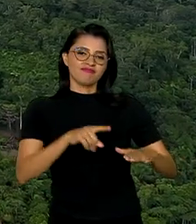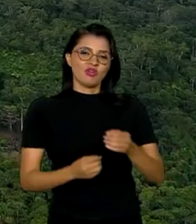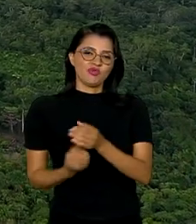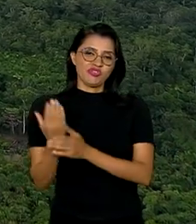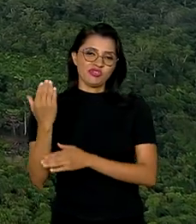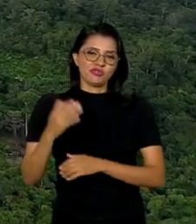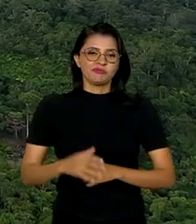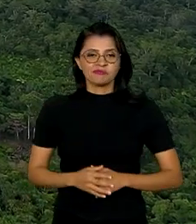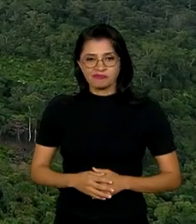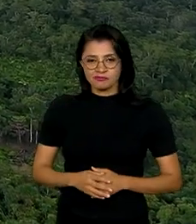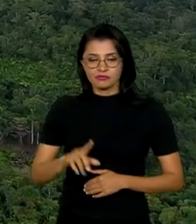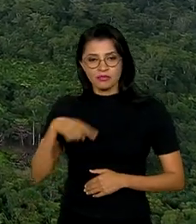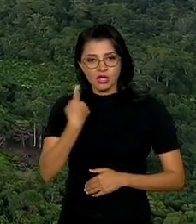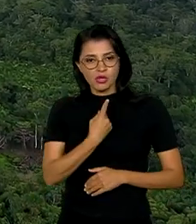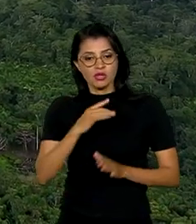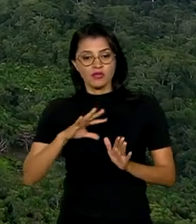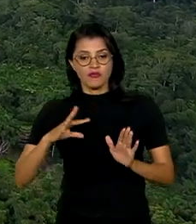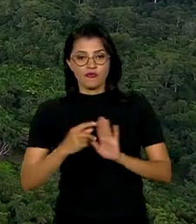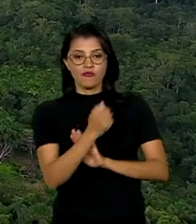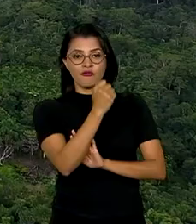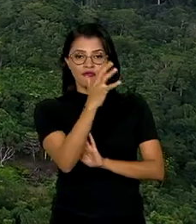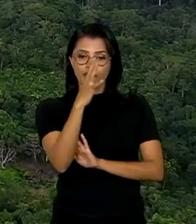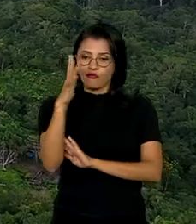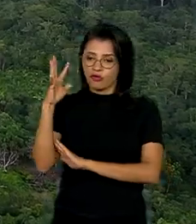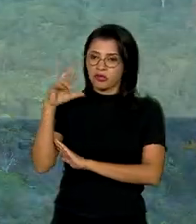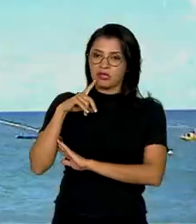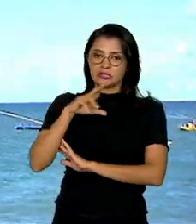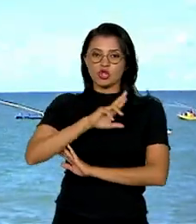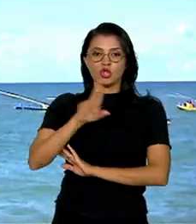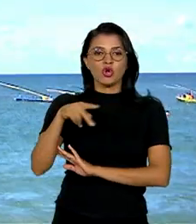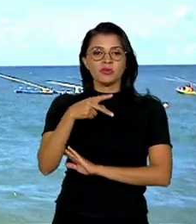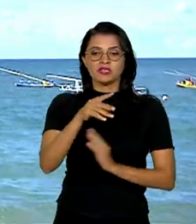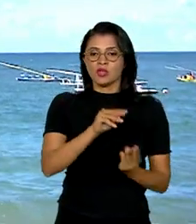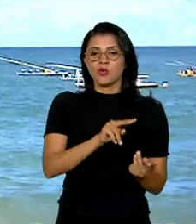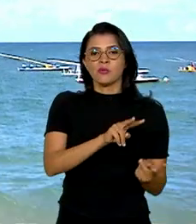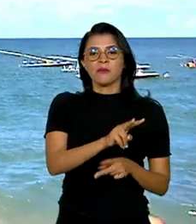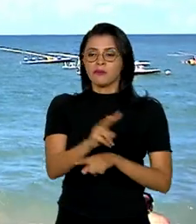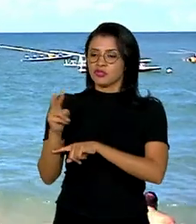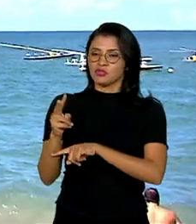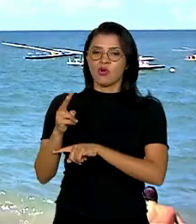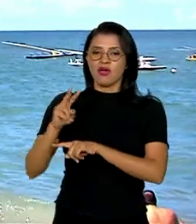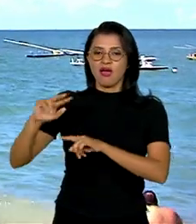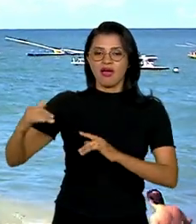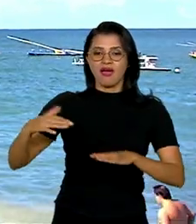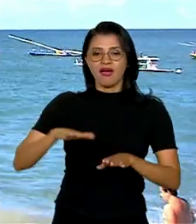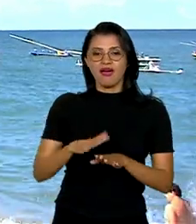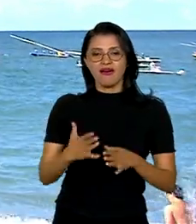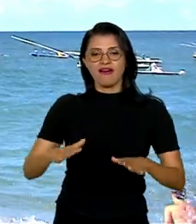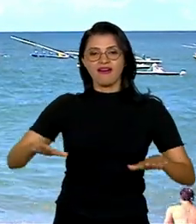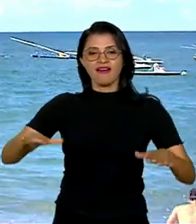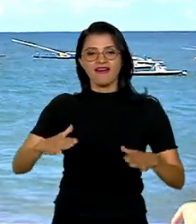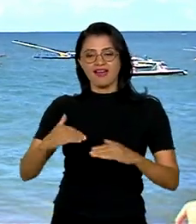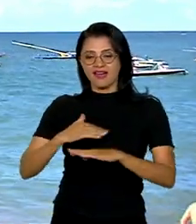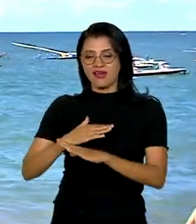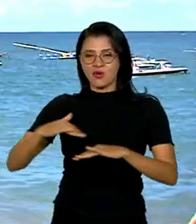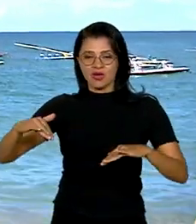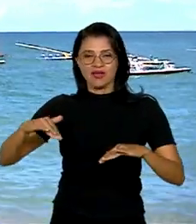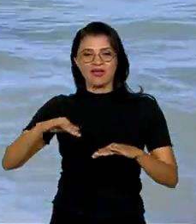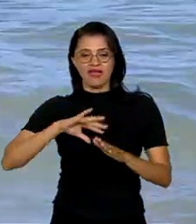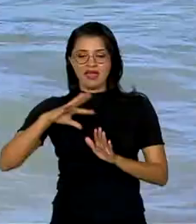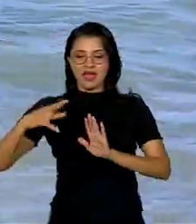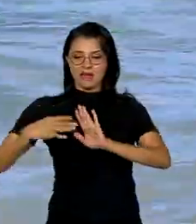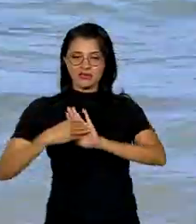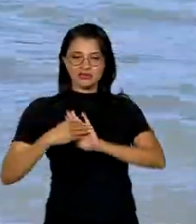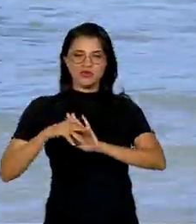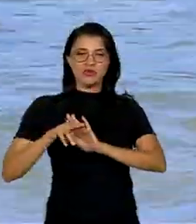A nossa floresta tropical amazônica emprestou seu nome às nossas águas oceânicas. O nome Amazônia Azul